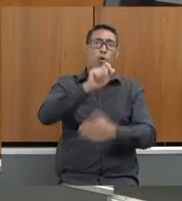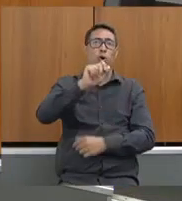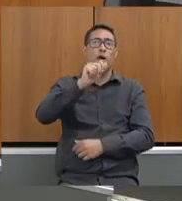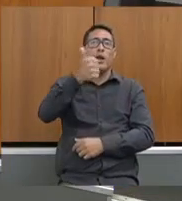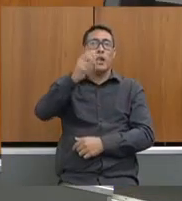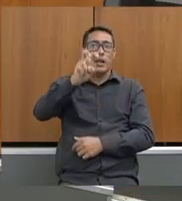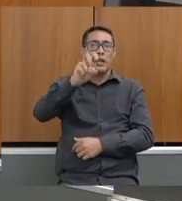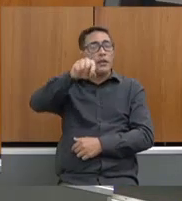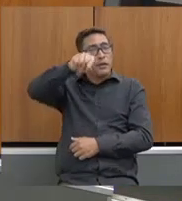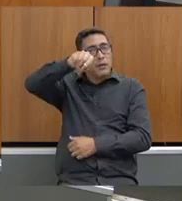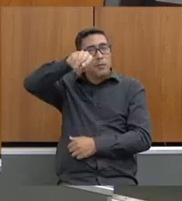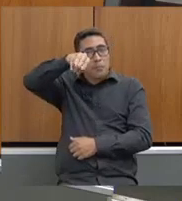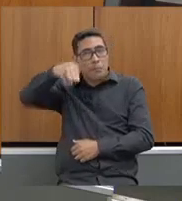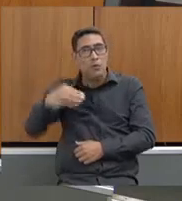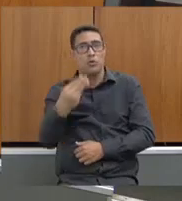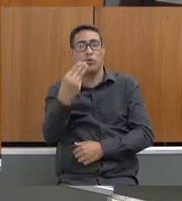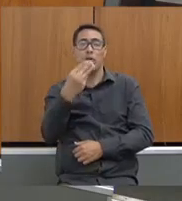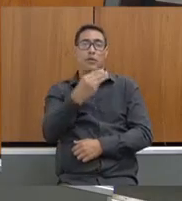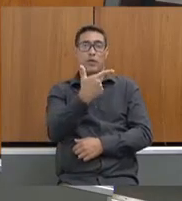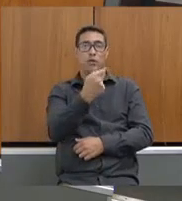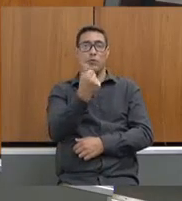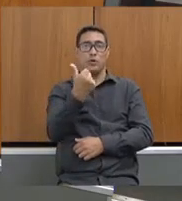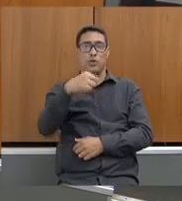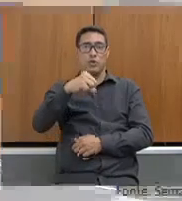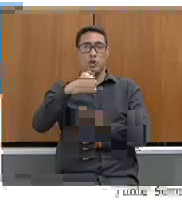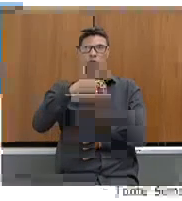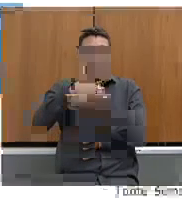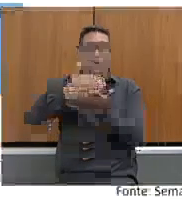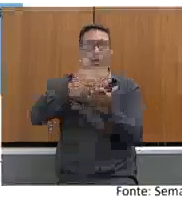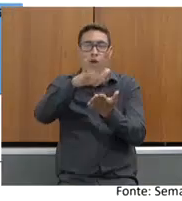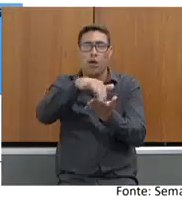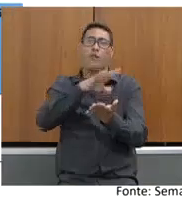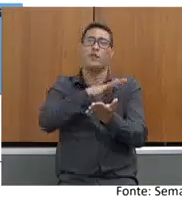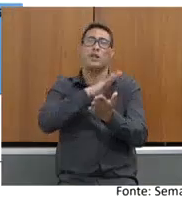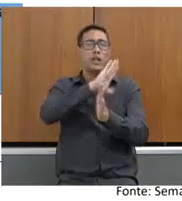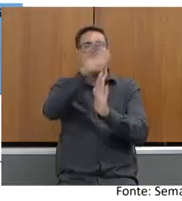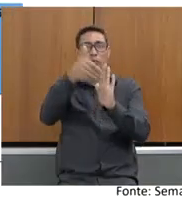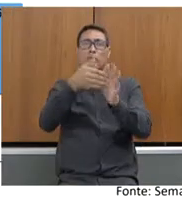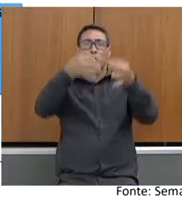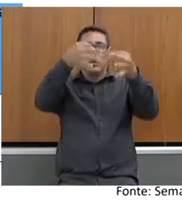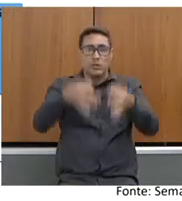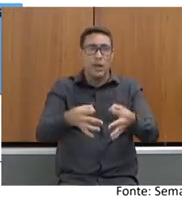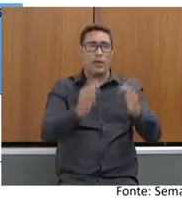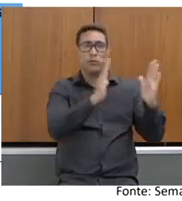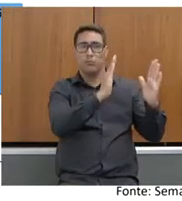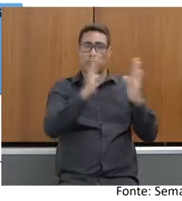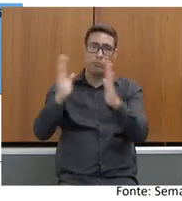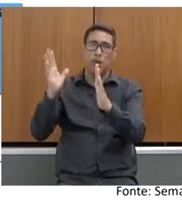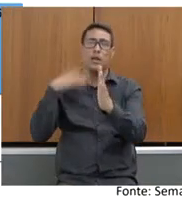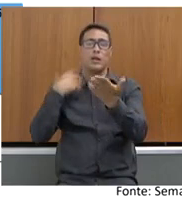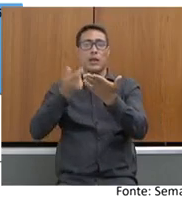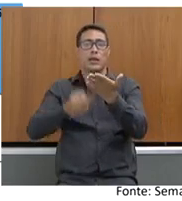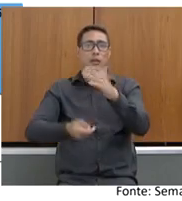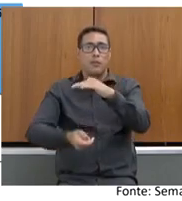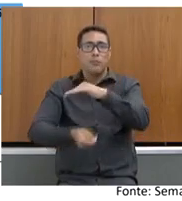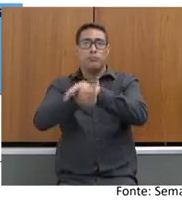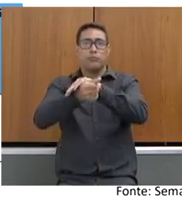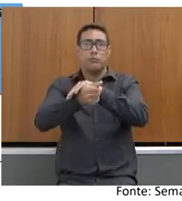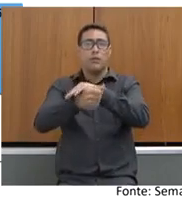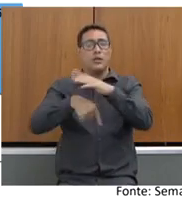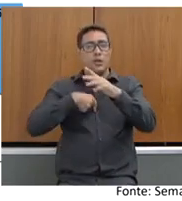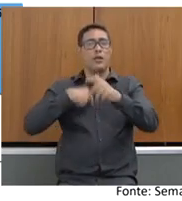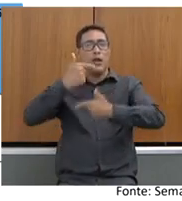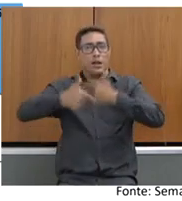milhões desde 2019 para os catadores. Estamos em dia com o pagamento desse benefício, esse importante serviço